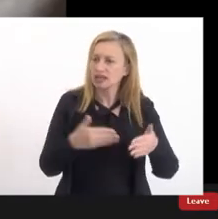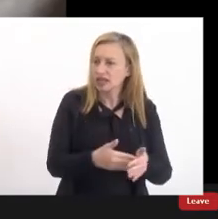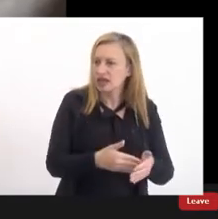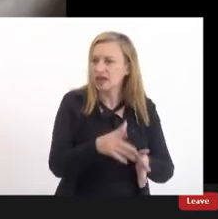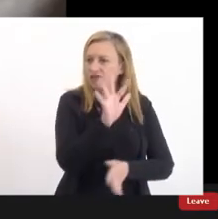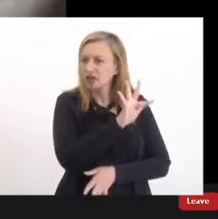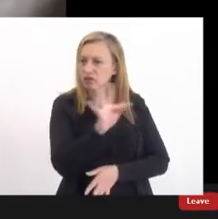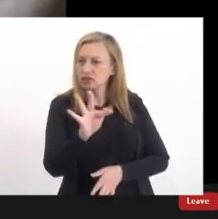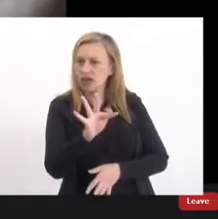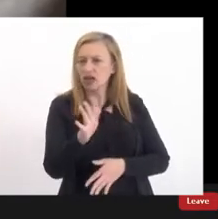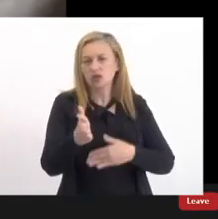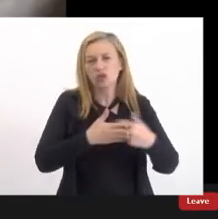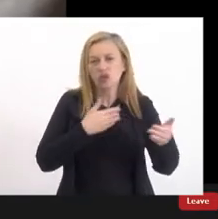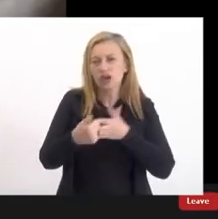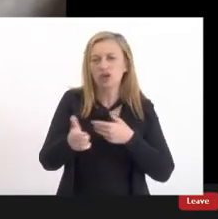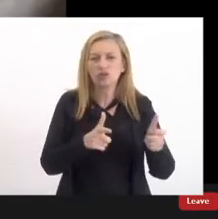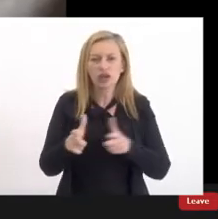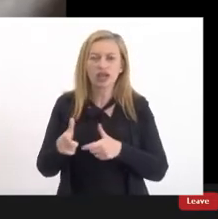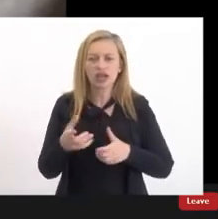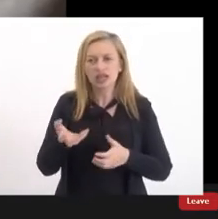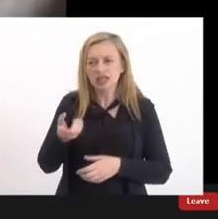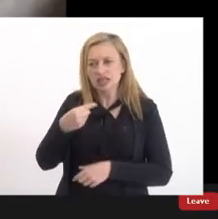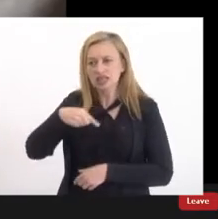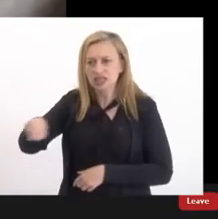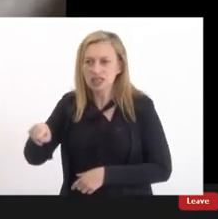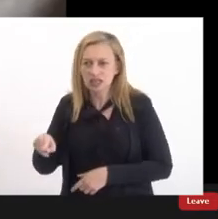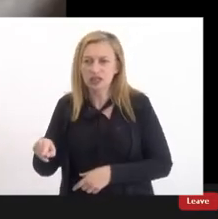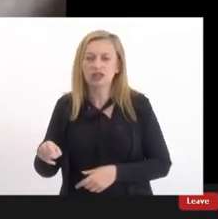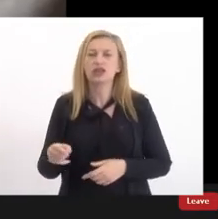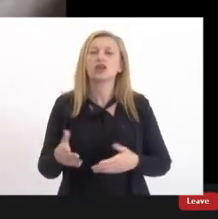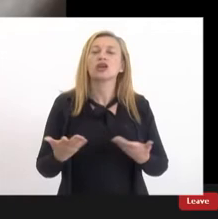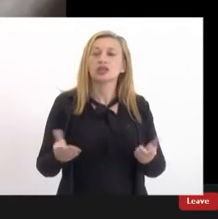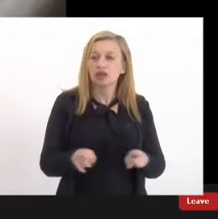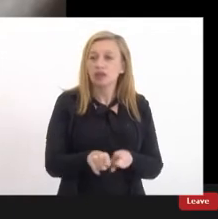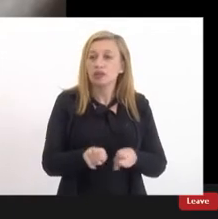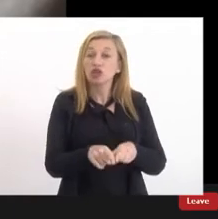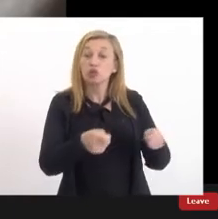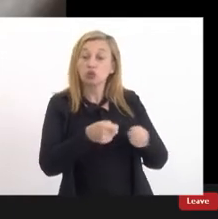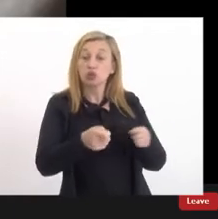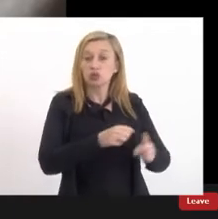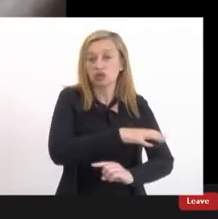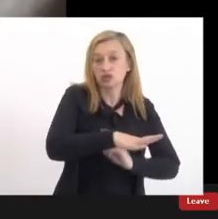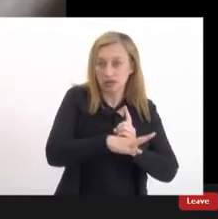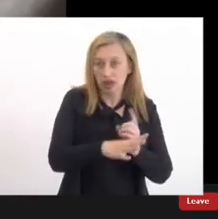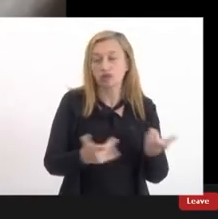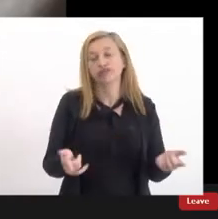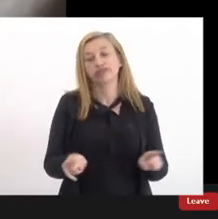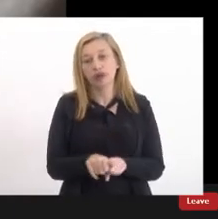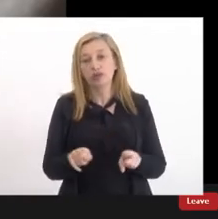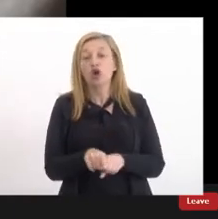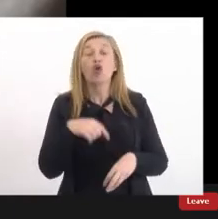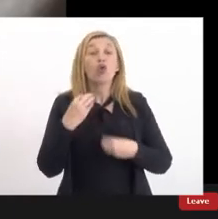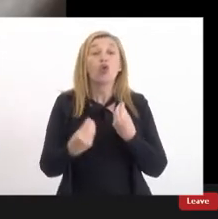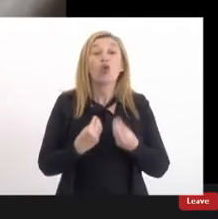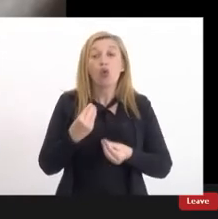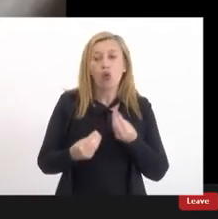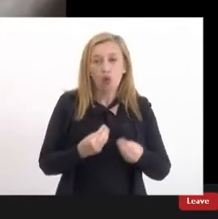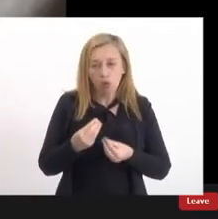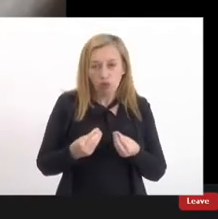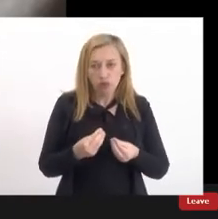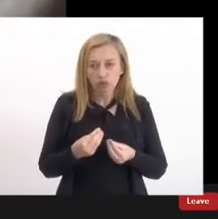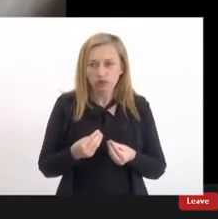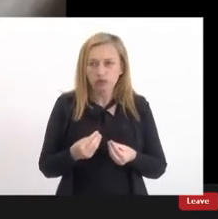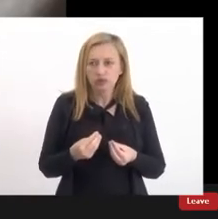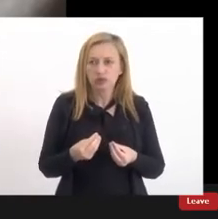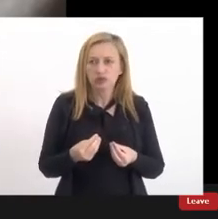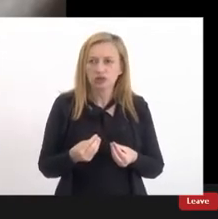espaços onde ela queria estar presencialmente inclusive os de controle social então como trazer isso para os nossos